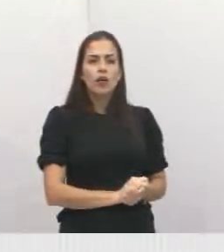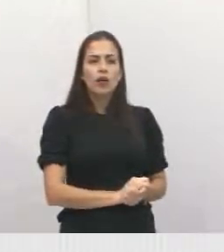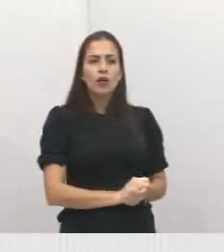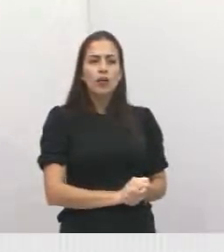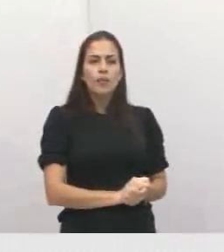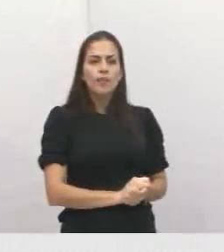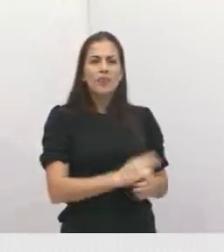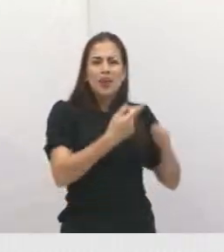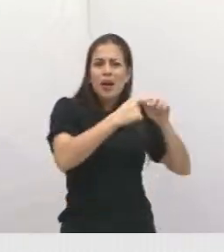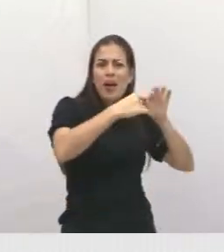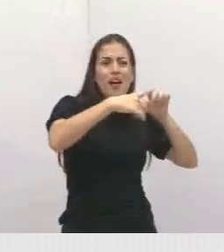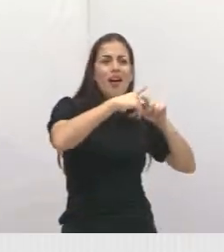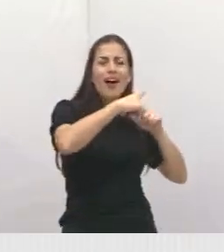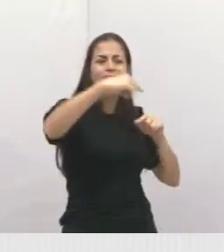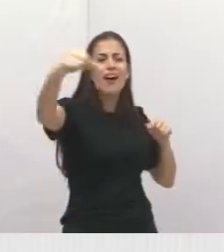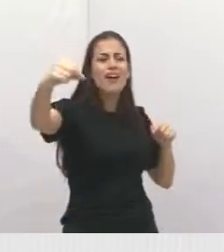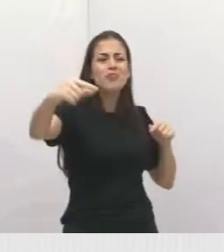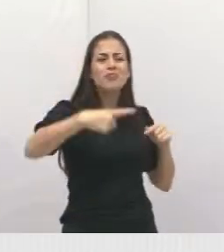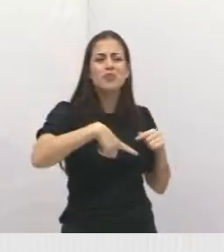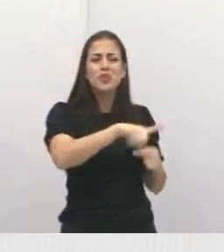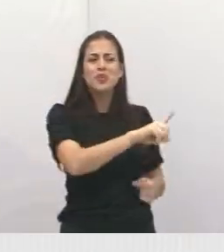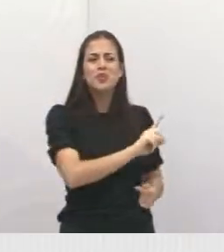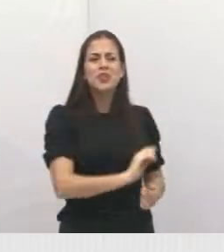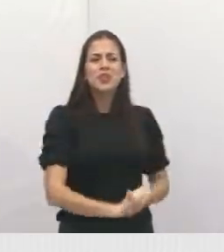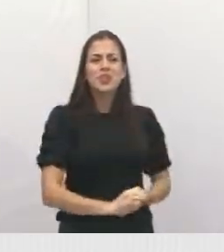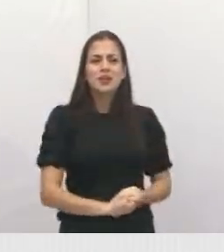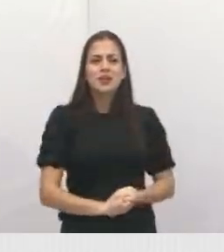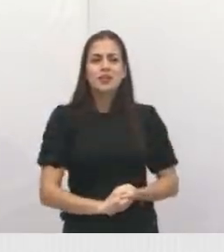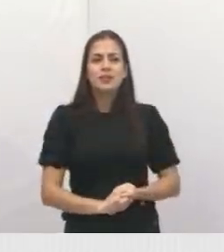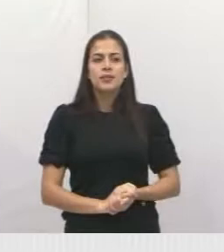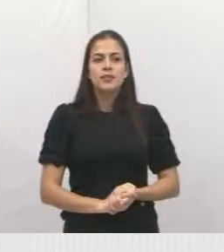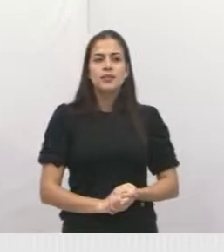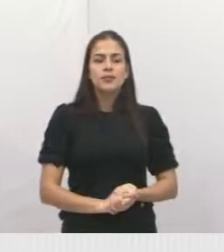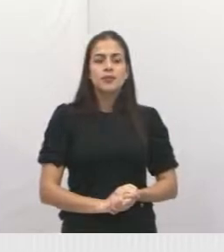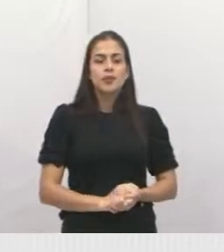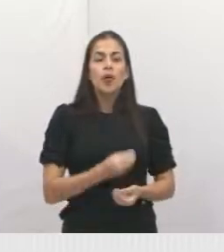Vai mostrando, vai filmando aí e vem andando comigo aqui.